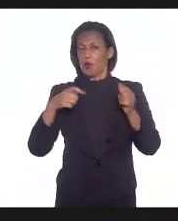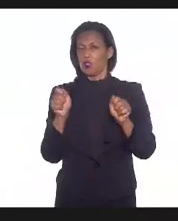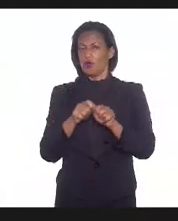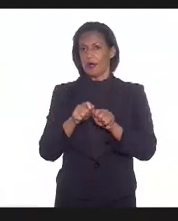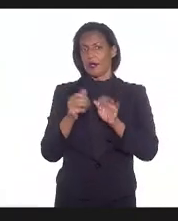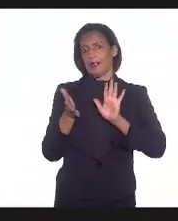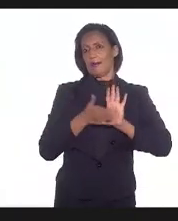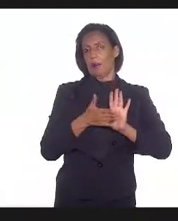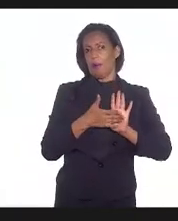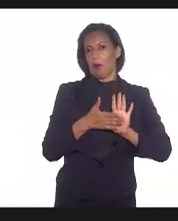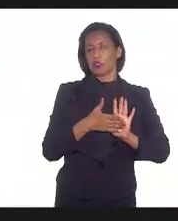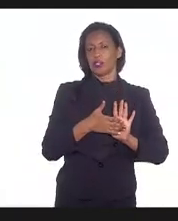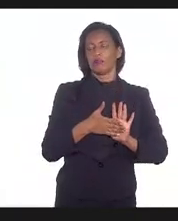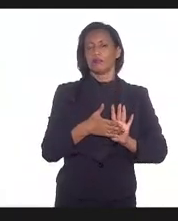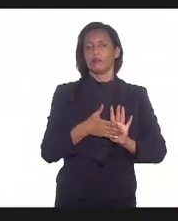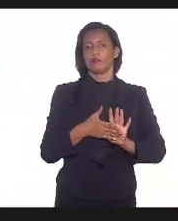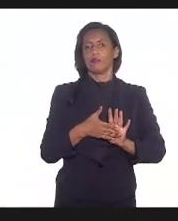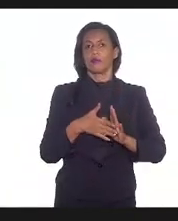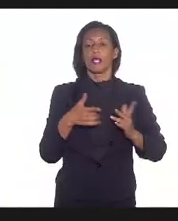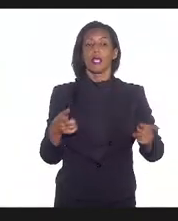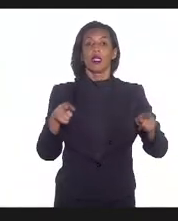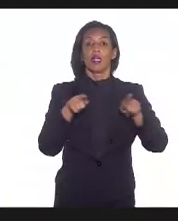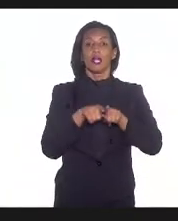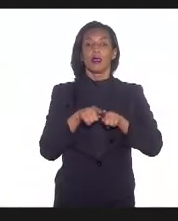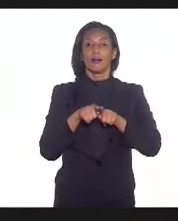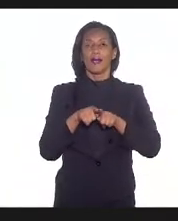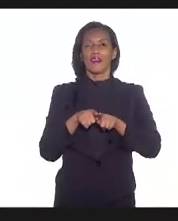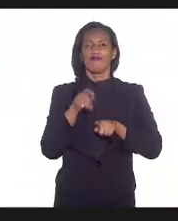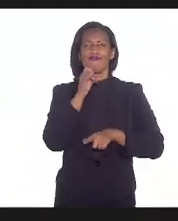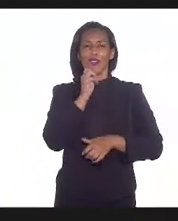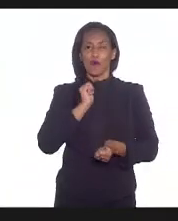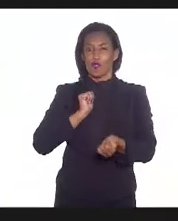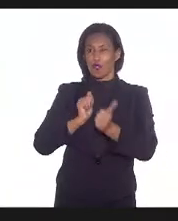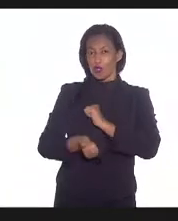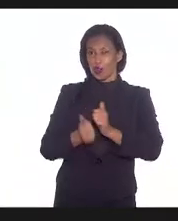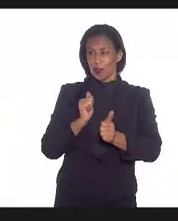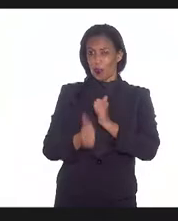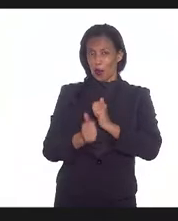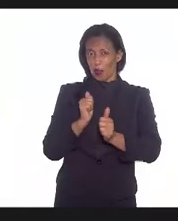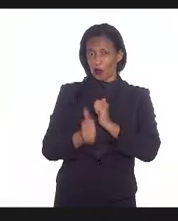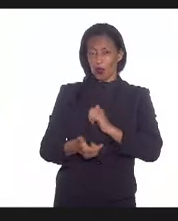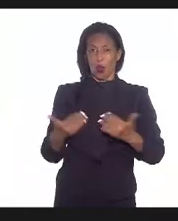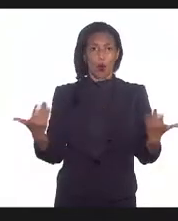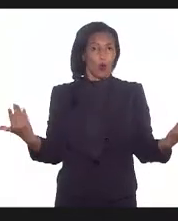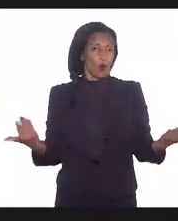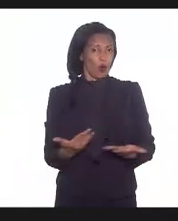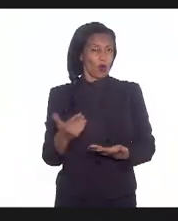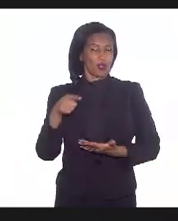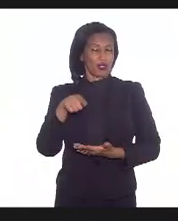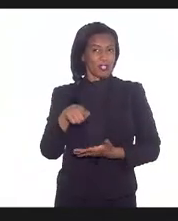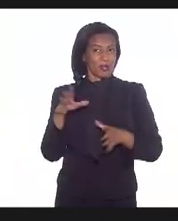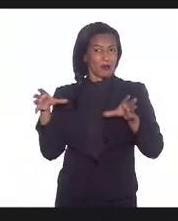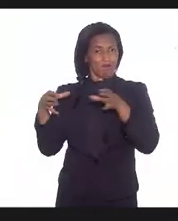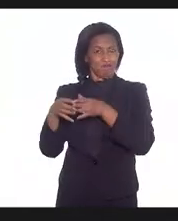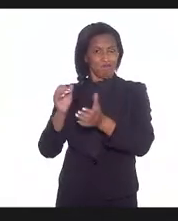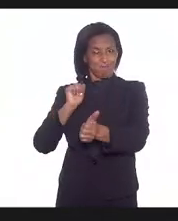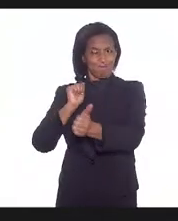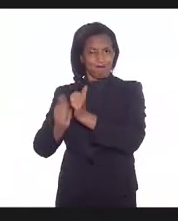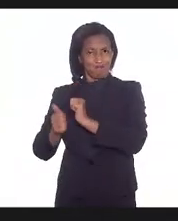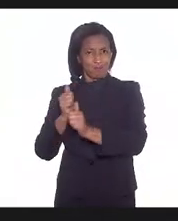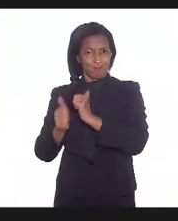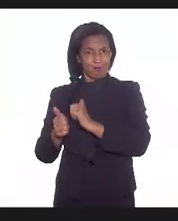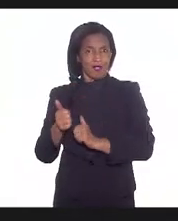propostas, é a questão do campeonato de futebol. Hoje, esses jogadores acabam fazendo testagens